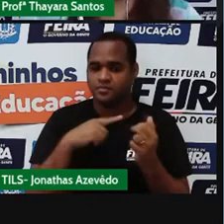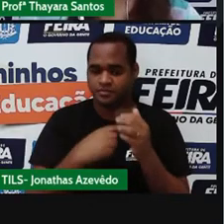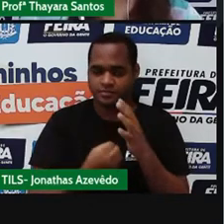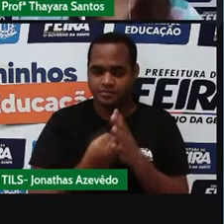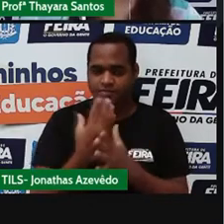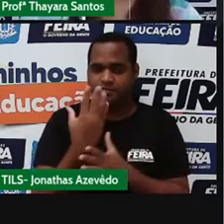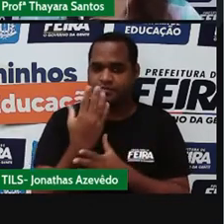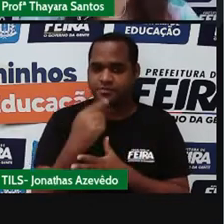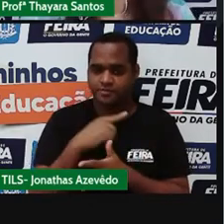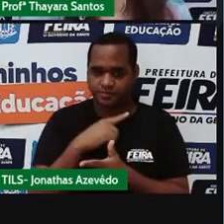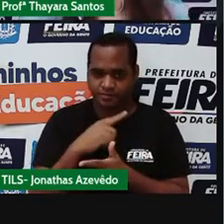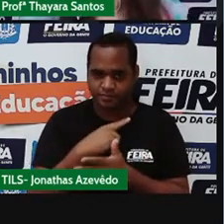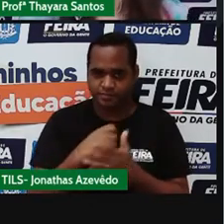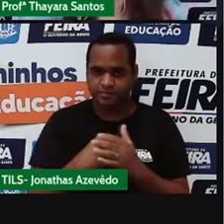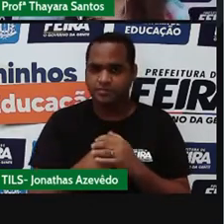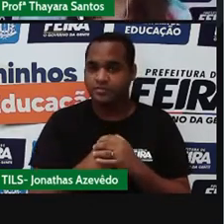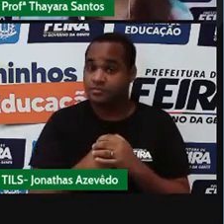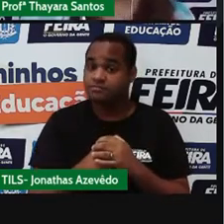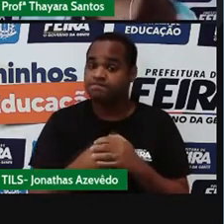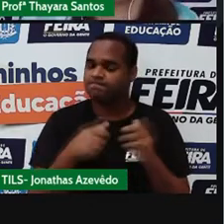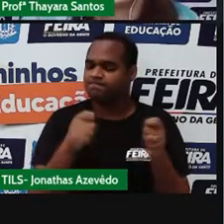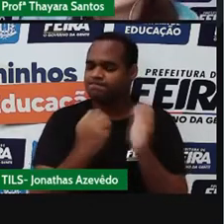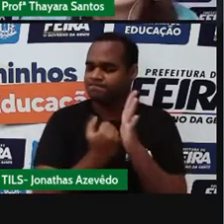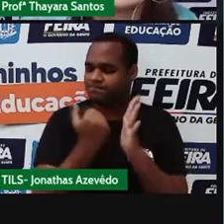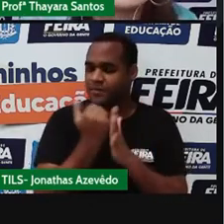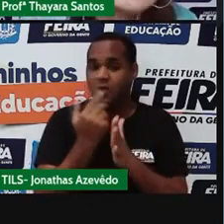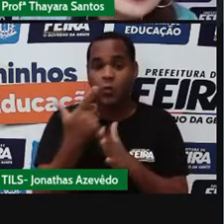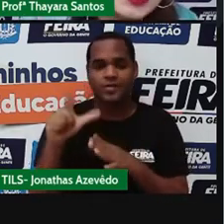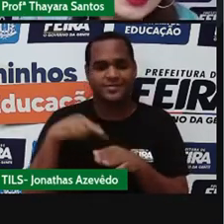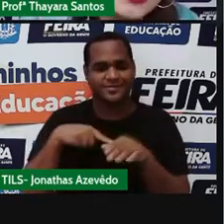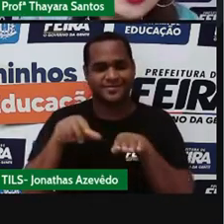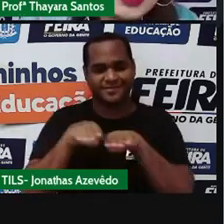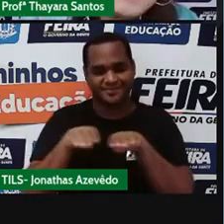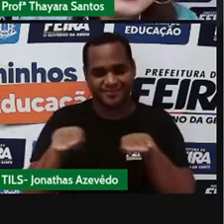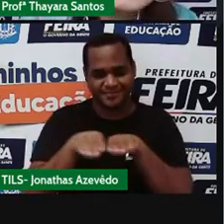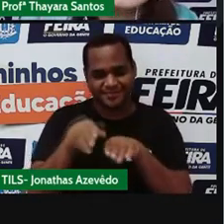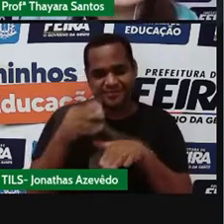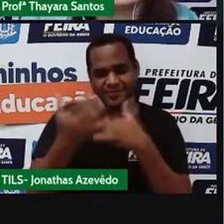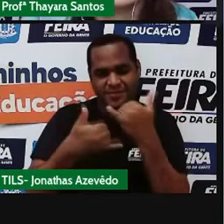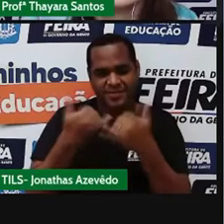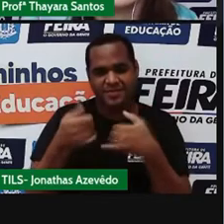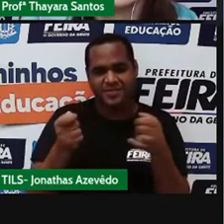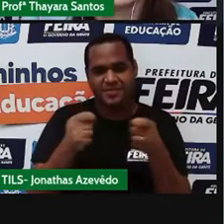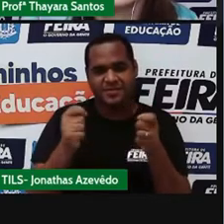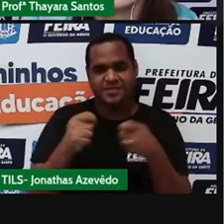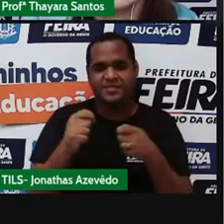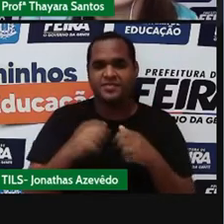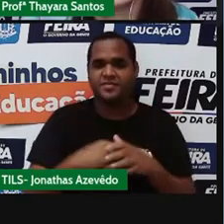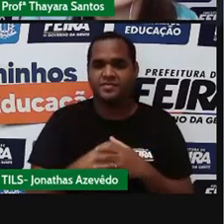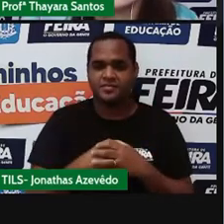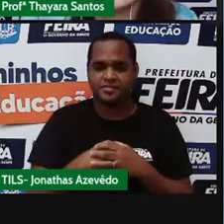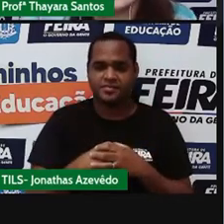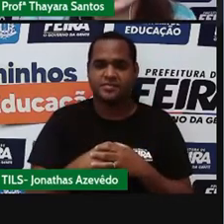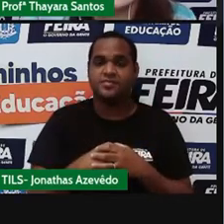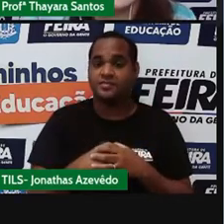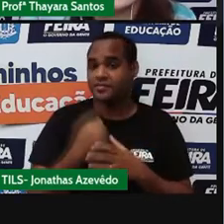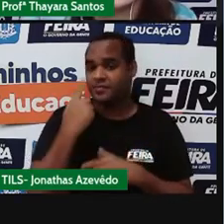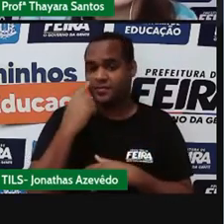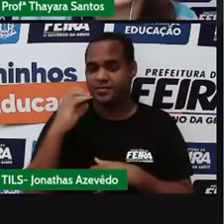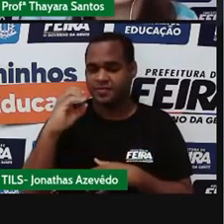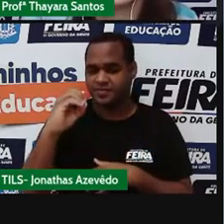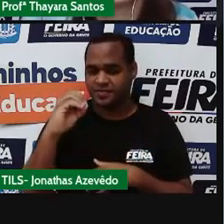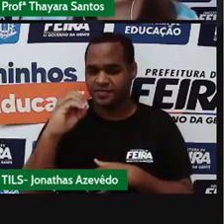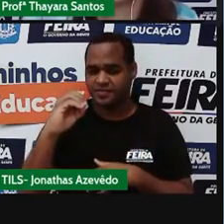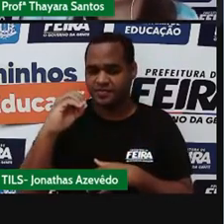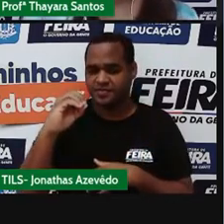botar para o lado. Aparecer mais coisas aqui na bandeja. Vamos lá pegar esse oxigênio agora. Peguei um átomo de oxigênio. Vou